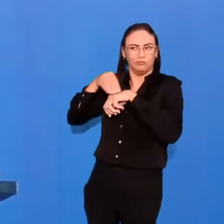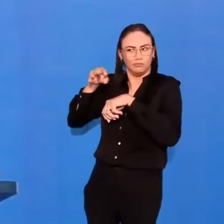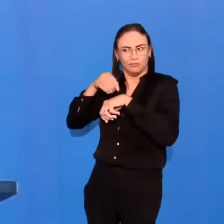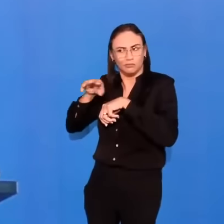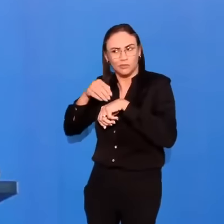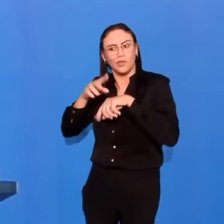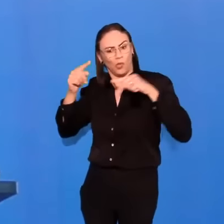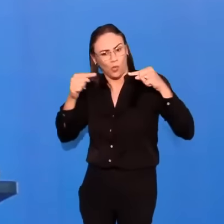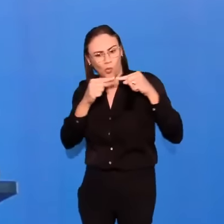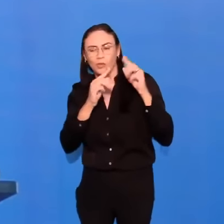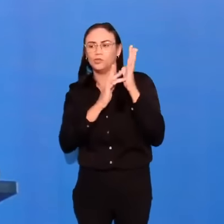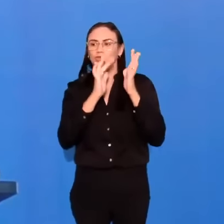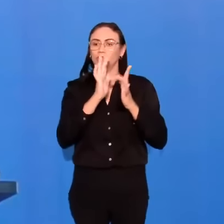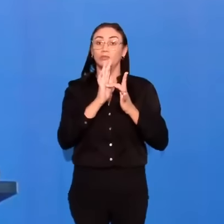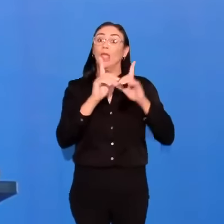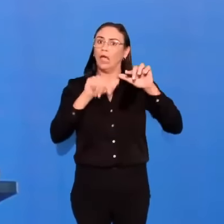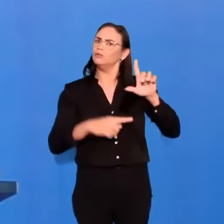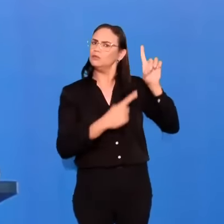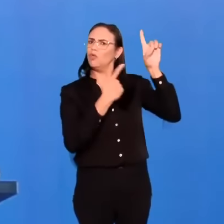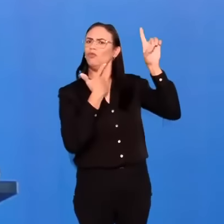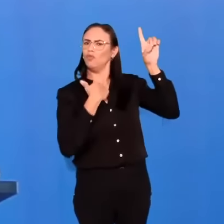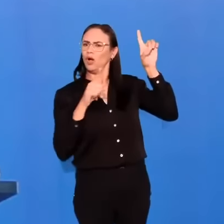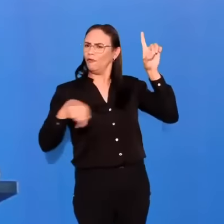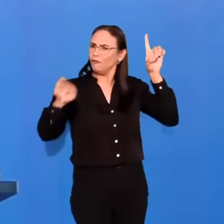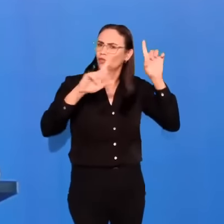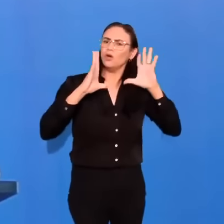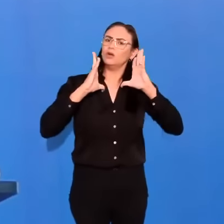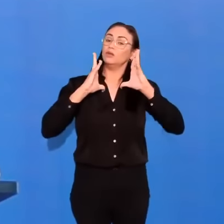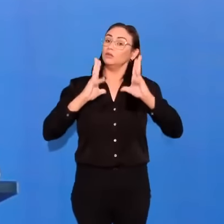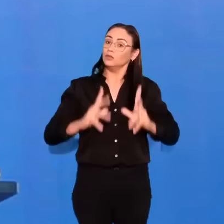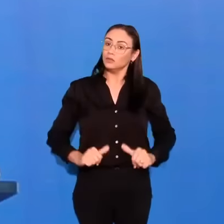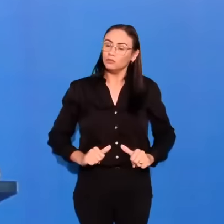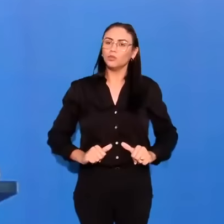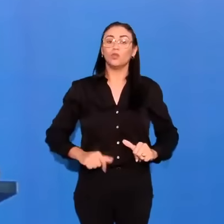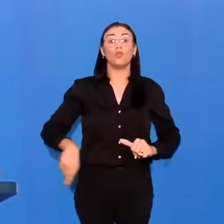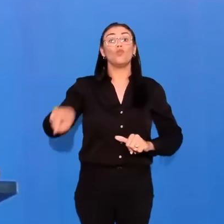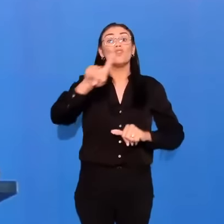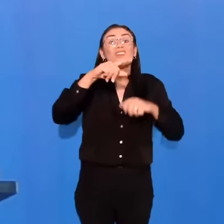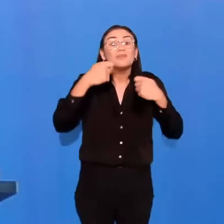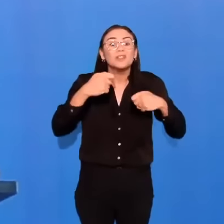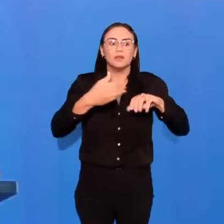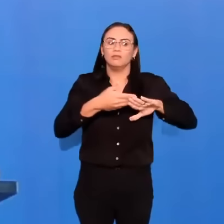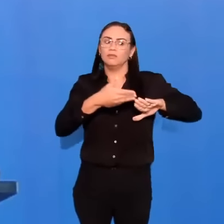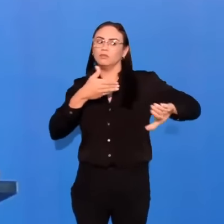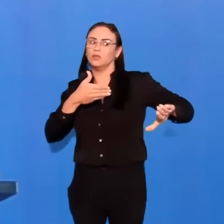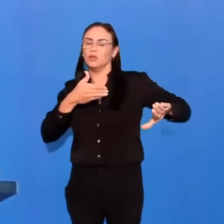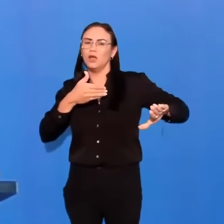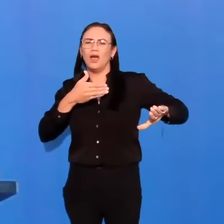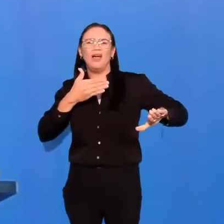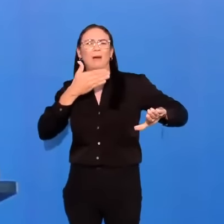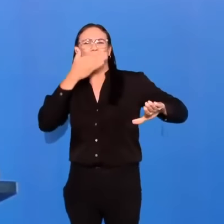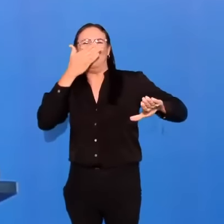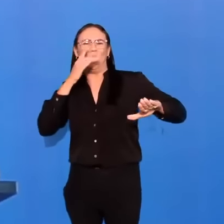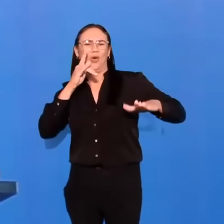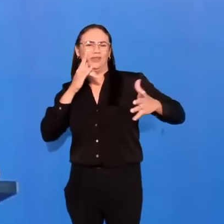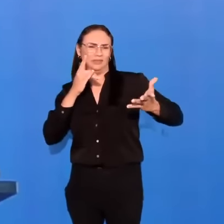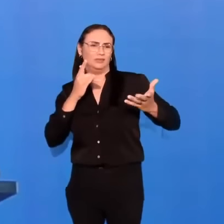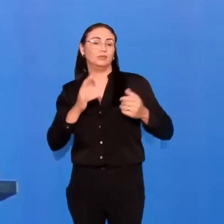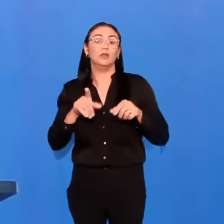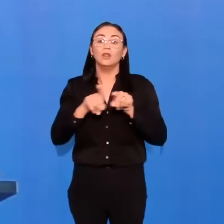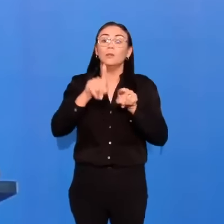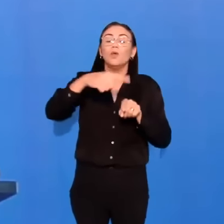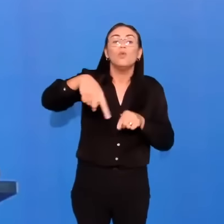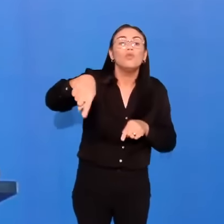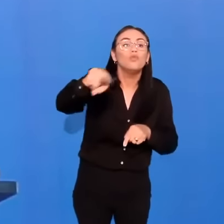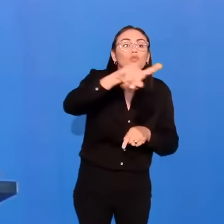Pois esta é a vontade de Deus, a vossa santificação, que vos abstenhais da prostituição. Que cada um de vós saiba